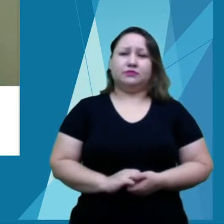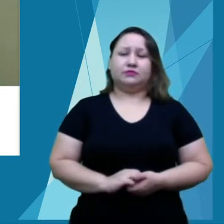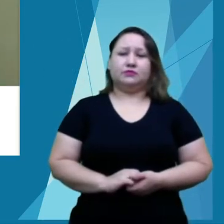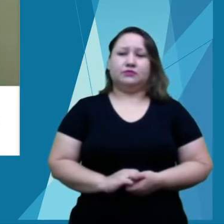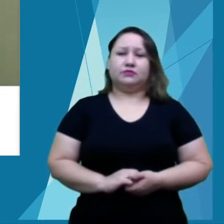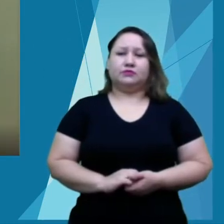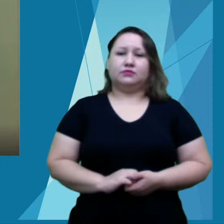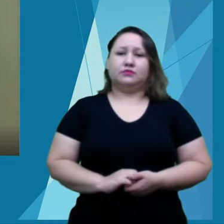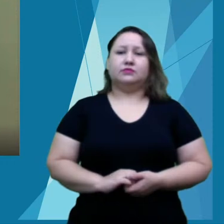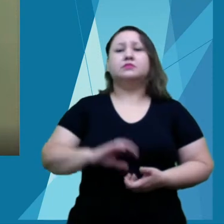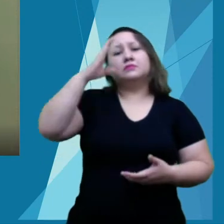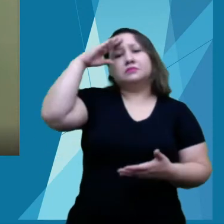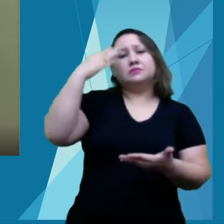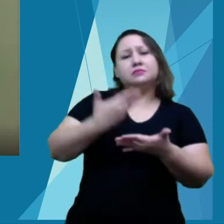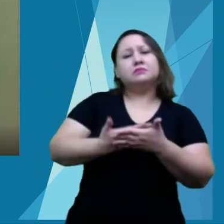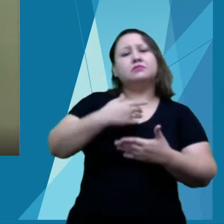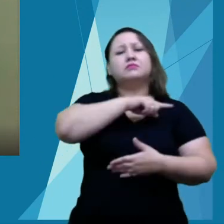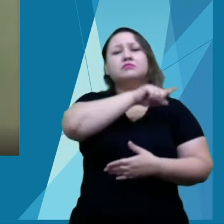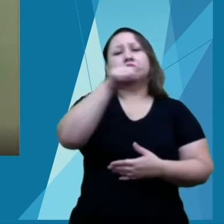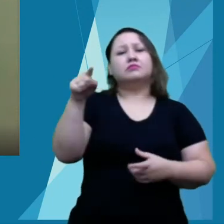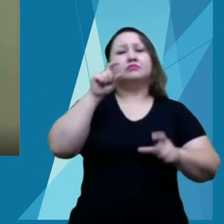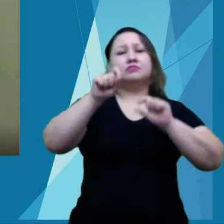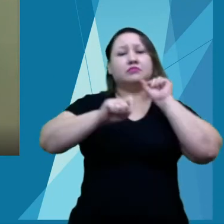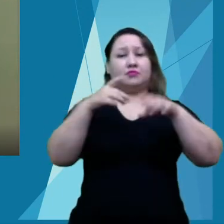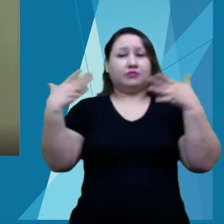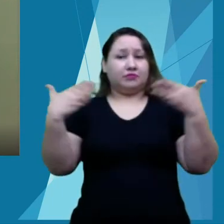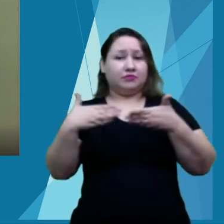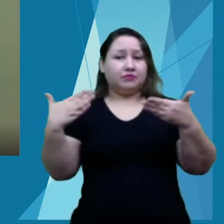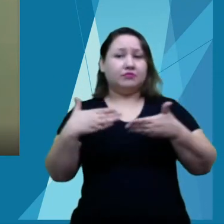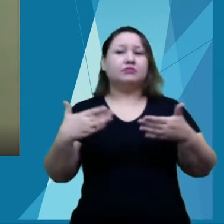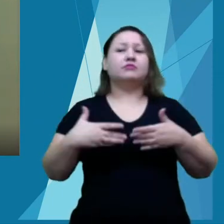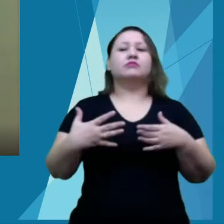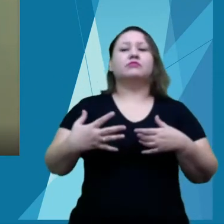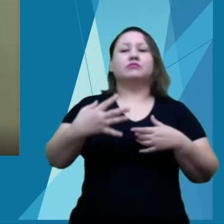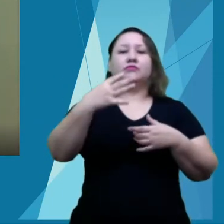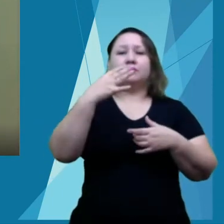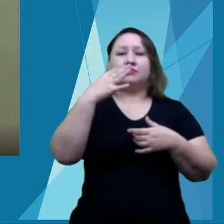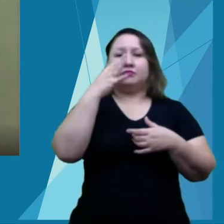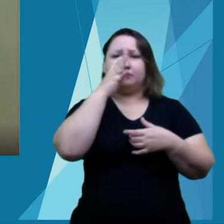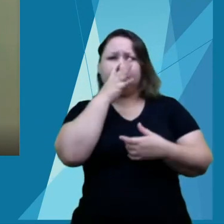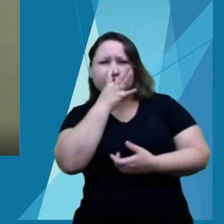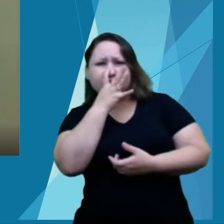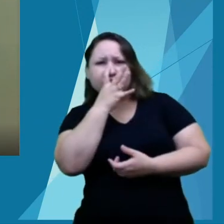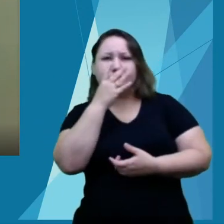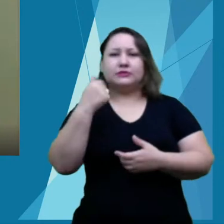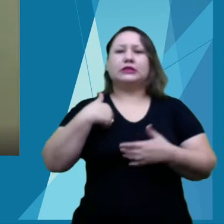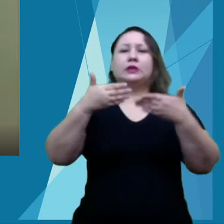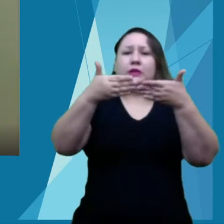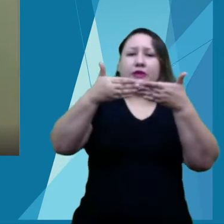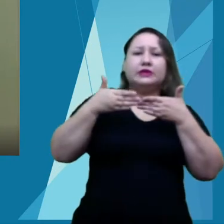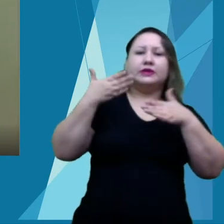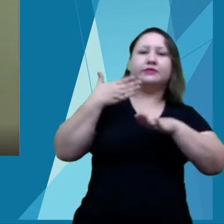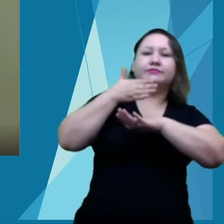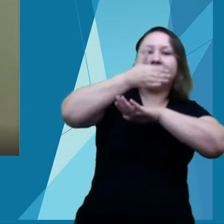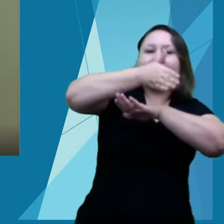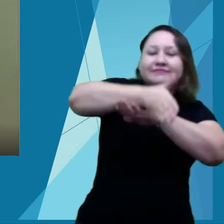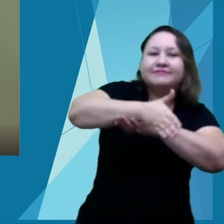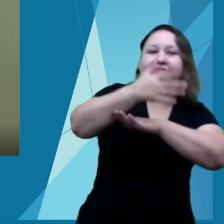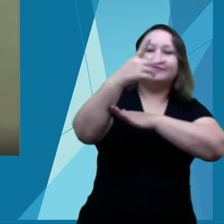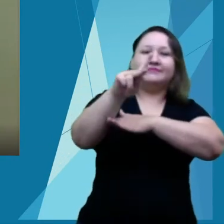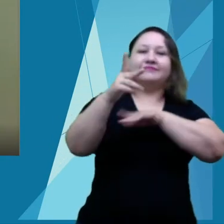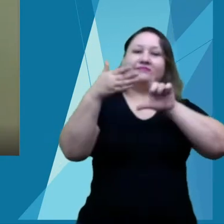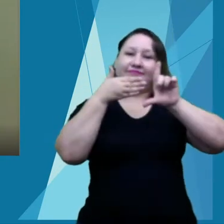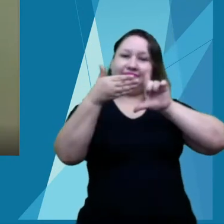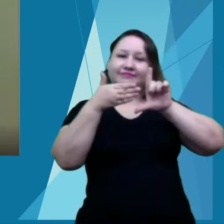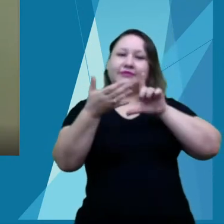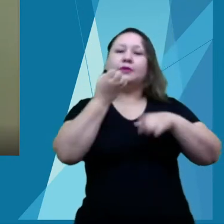Acredito que muitos de vocês devem estar nos assistindo de casa. Então, peço a licença para entrar no live de vocês. Desejando muito bom dia. Saudando